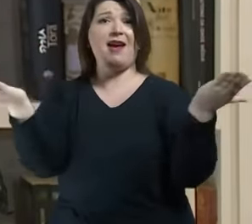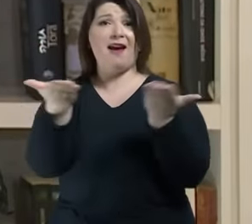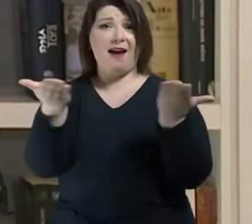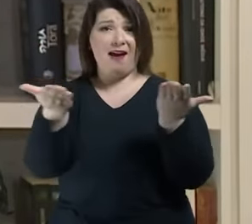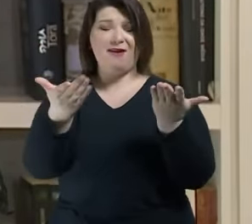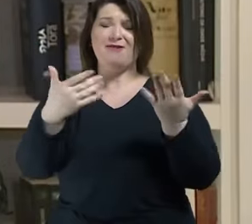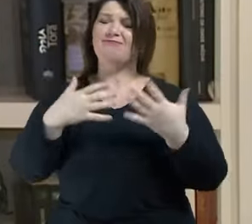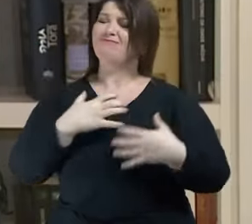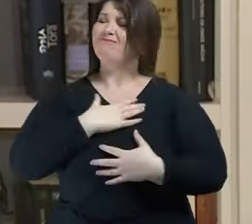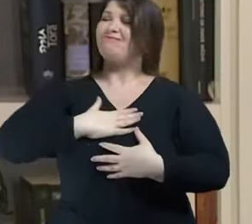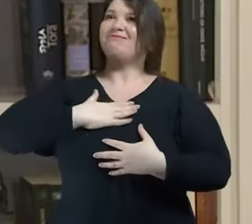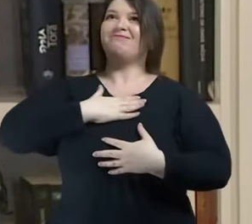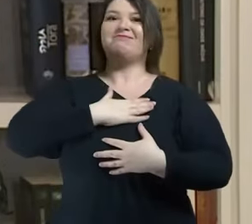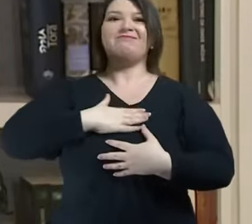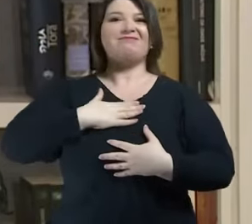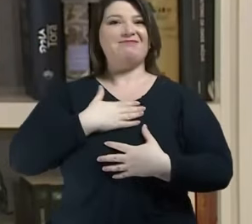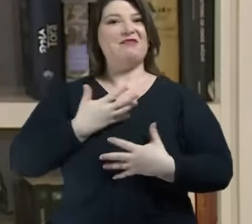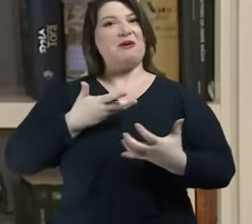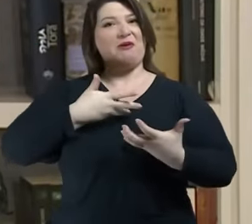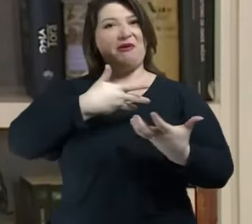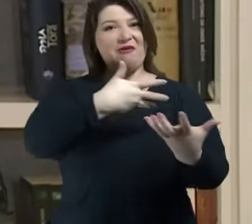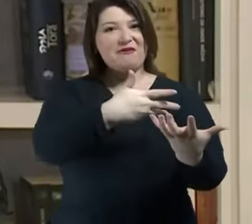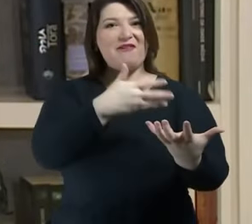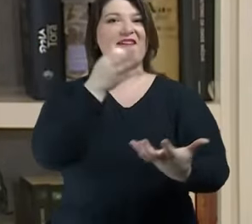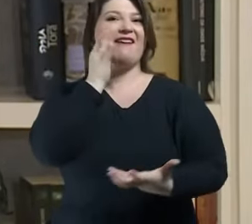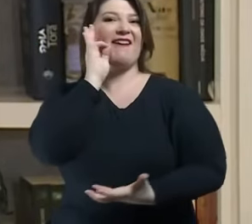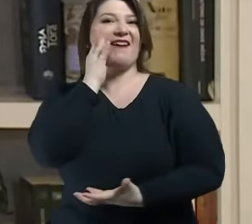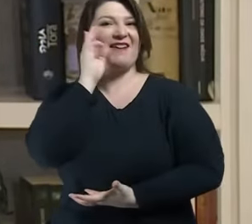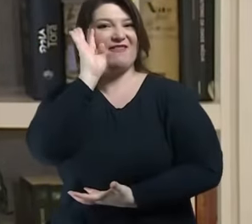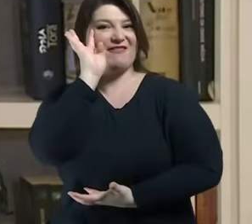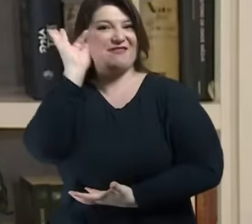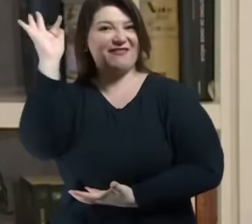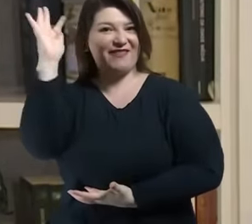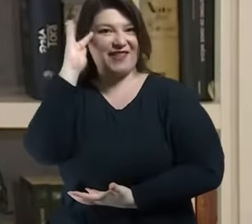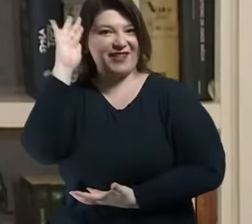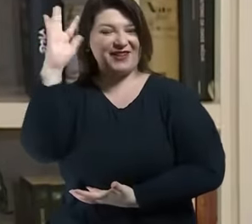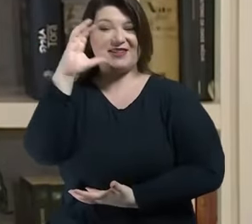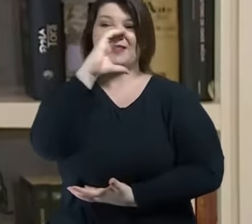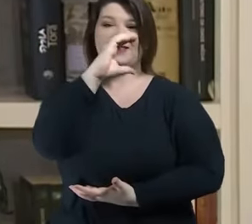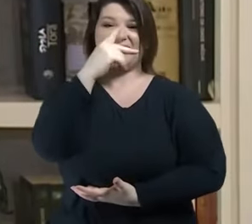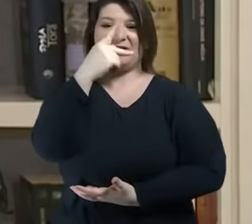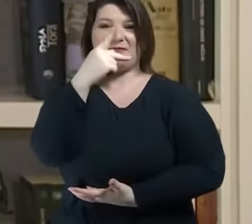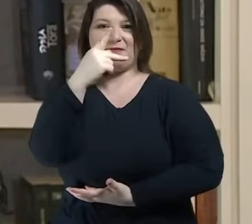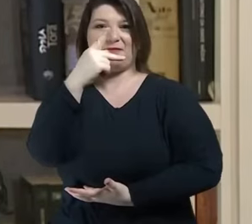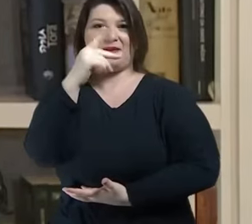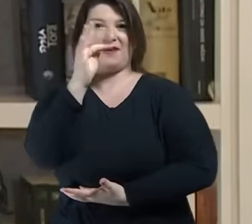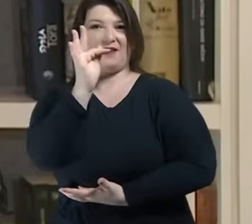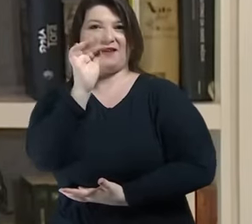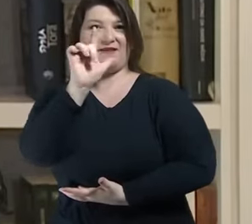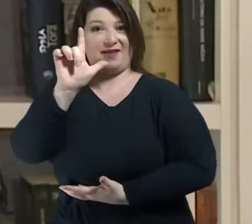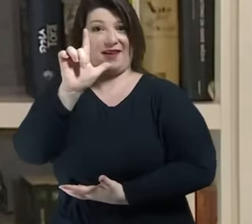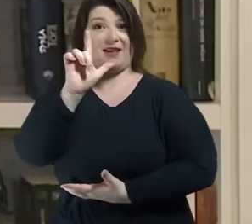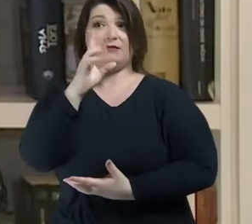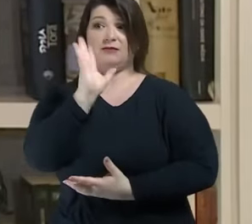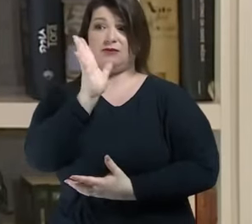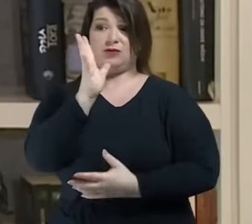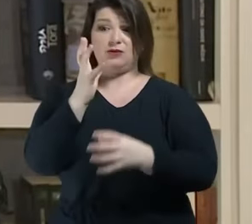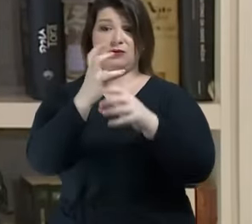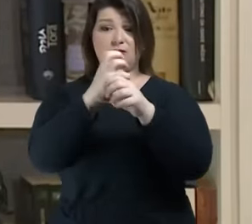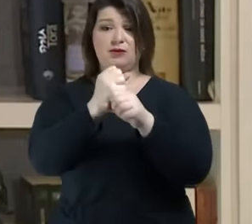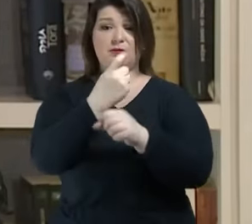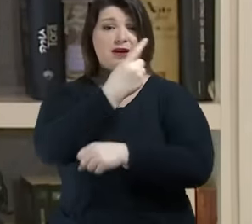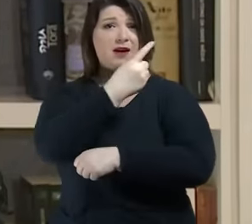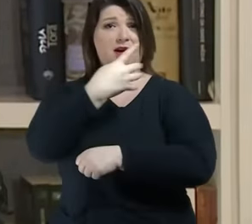Filosófico, os Cafés Filosóficos do CPFL. E durante esses 14 anos houve muitas mudanças.